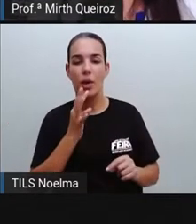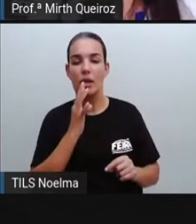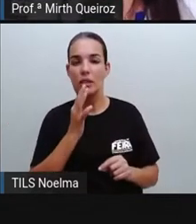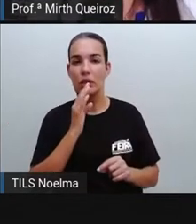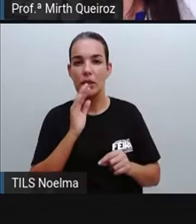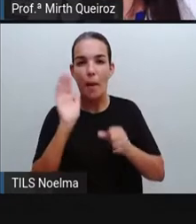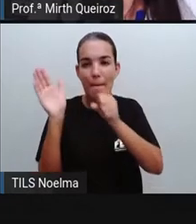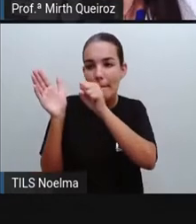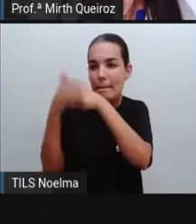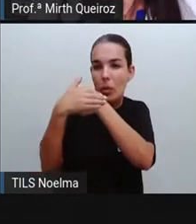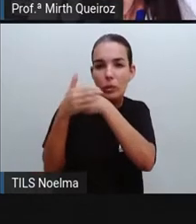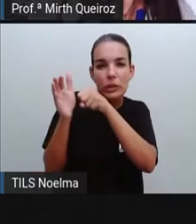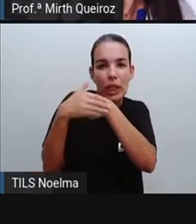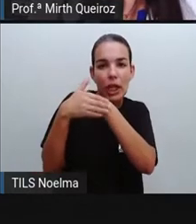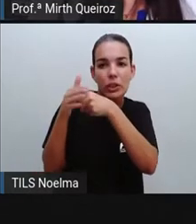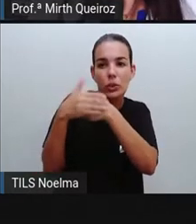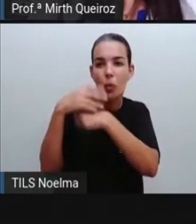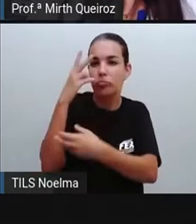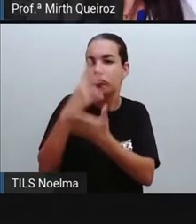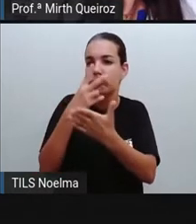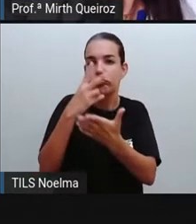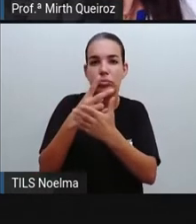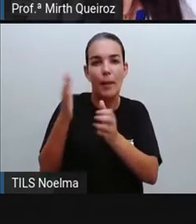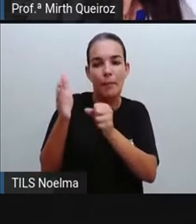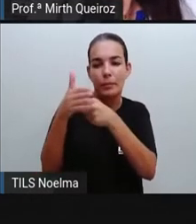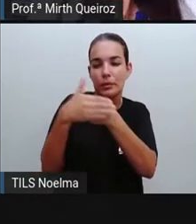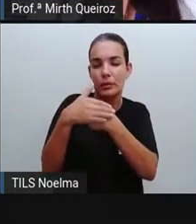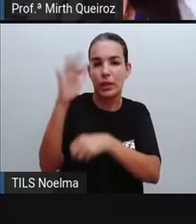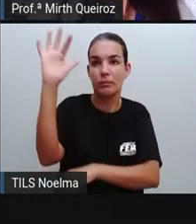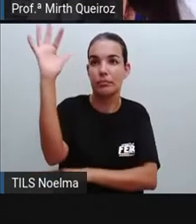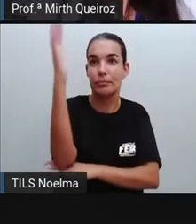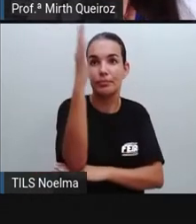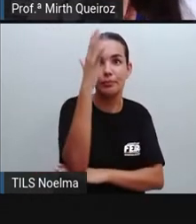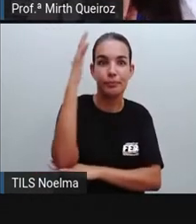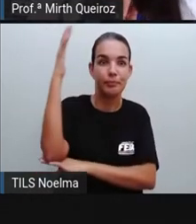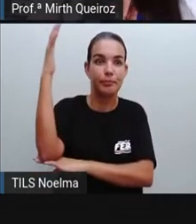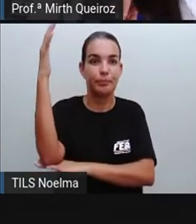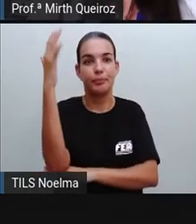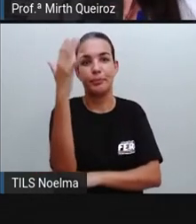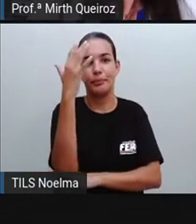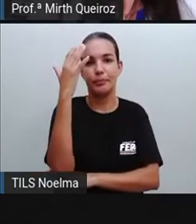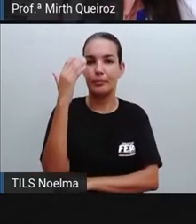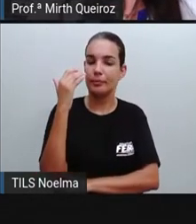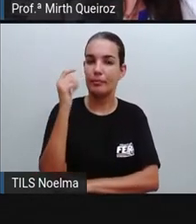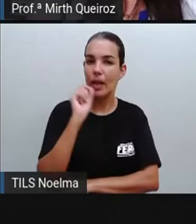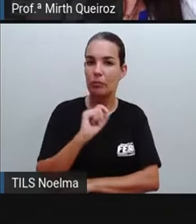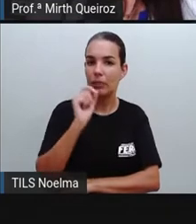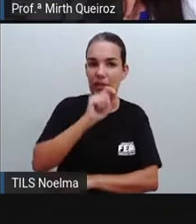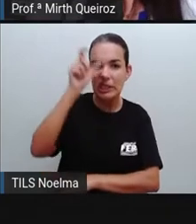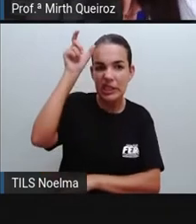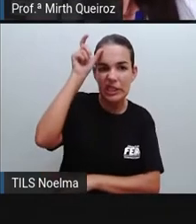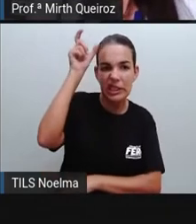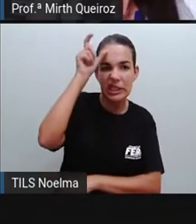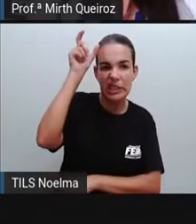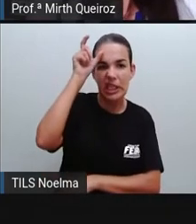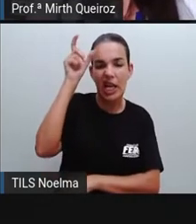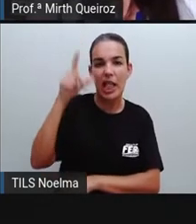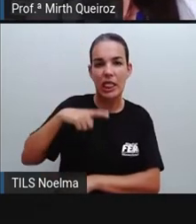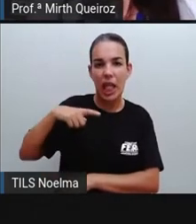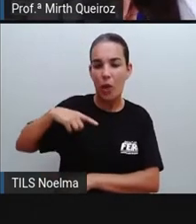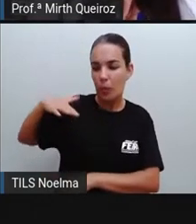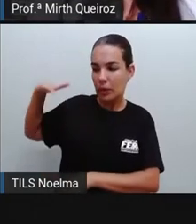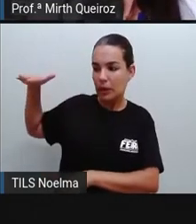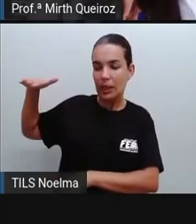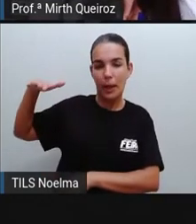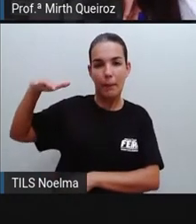florestas. Ele é o diabo vermelho perverso que tem o tamanho de uma criança.